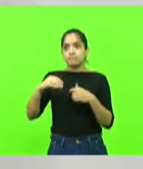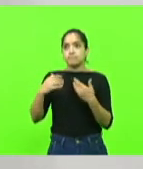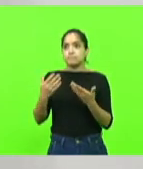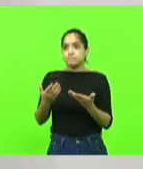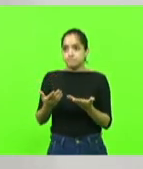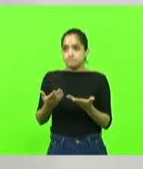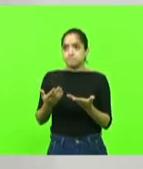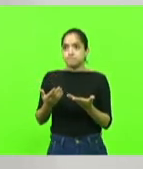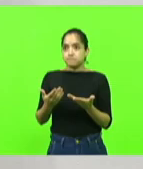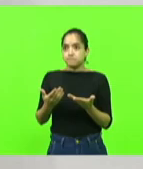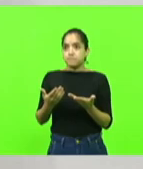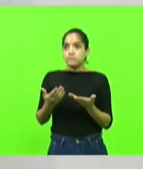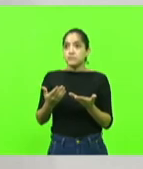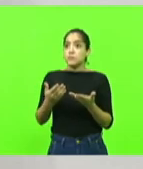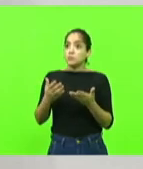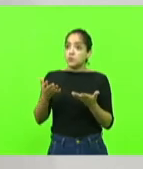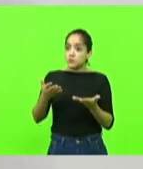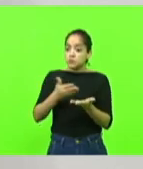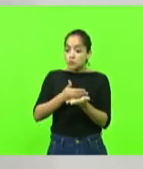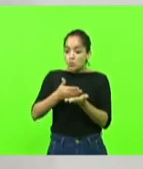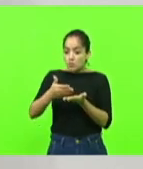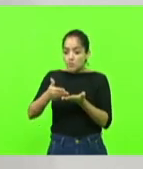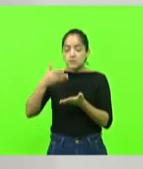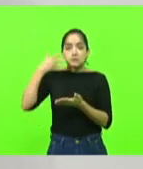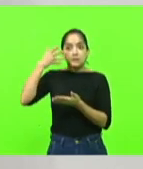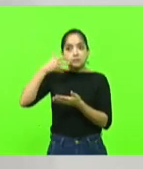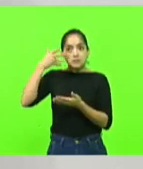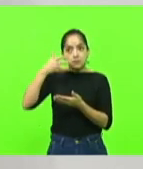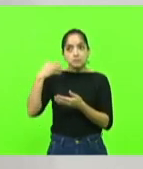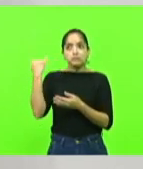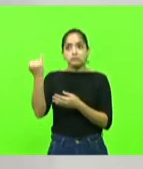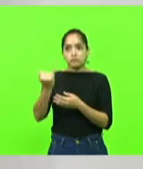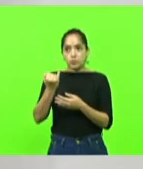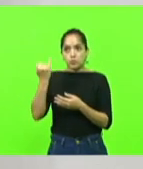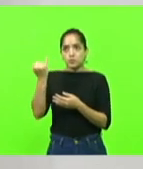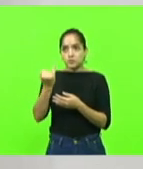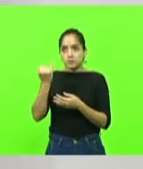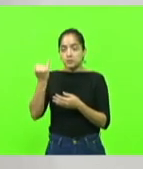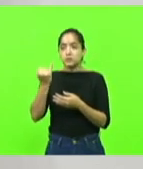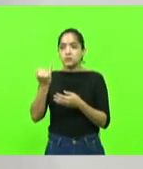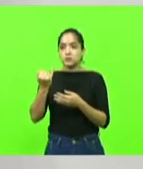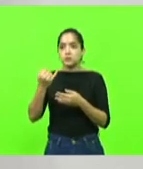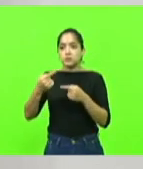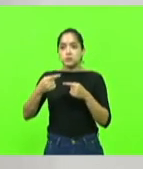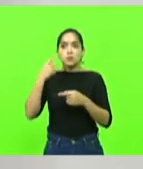Por isso que eu comecei o meu discurso falando sobre a importância de ser um político municipalista.